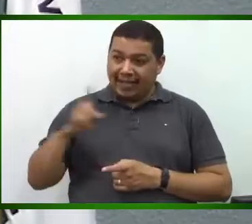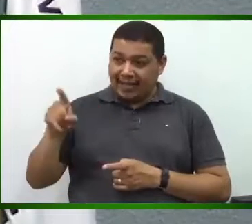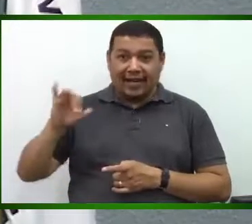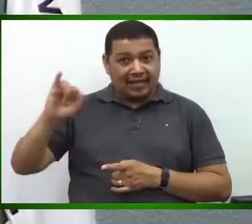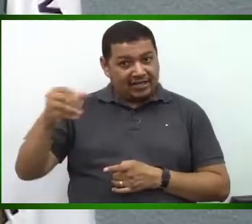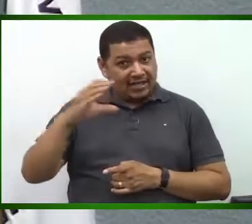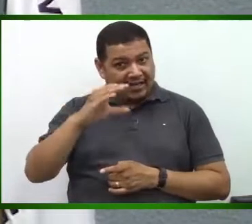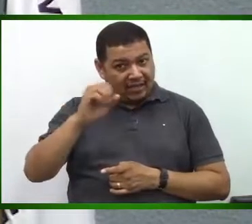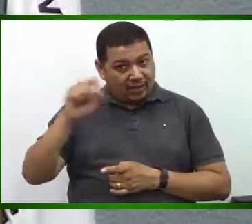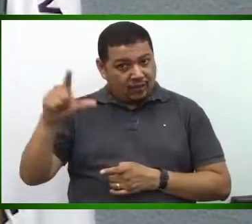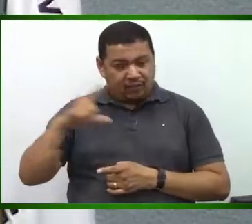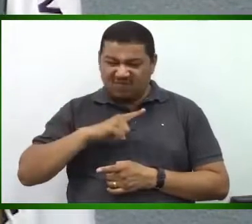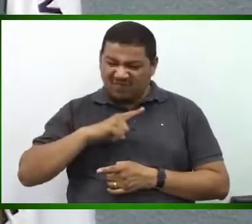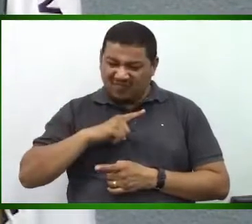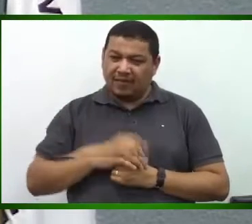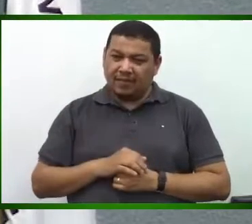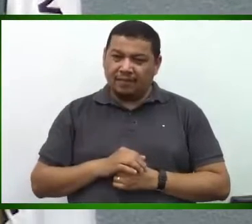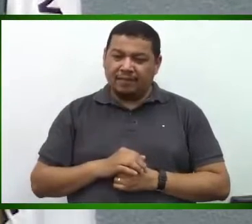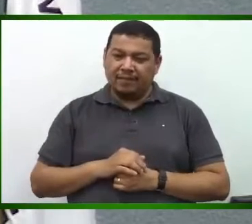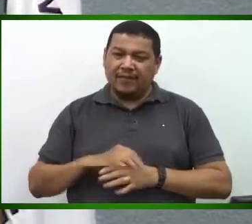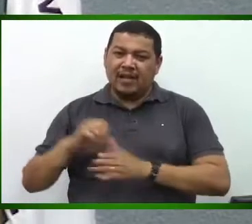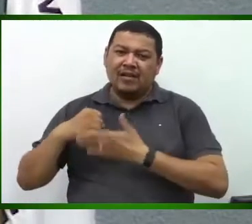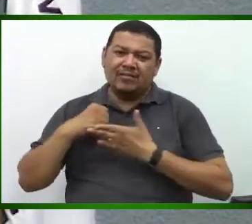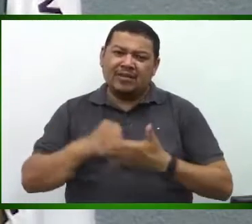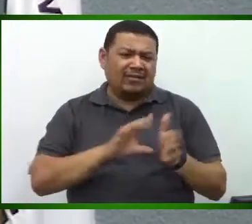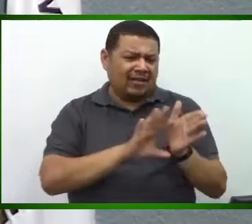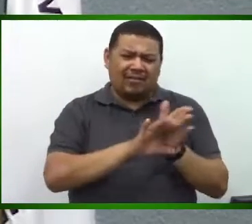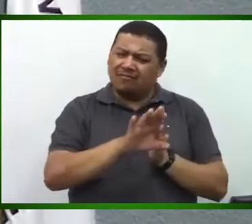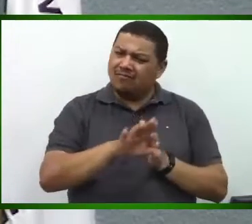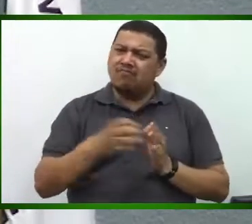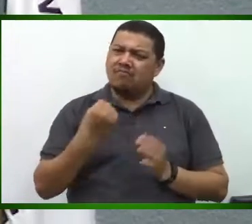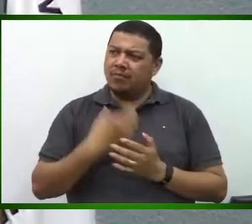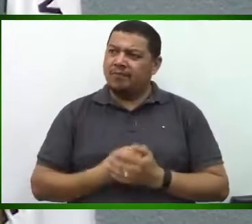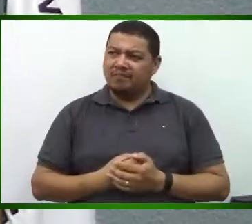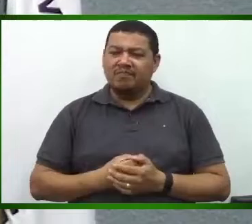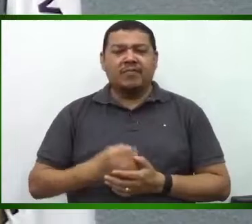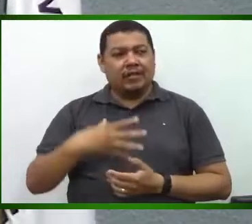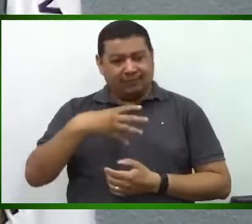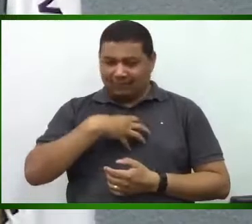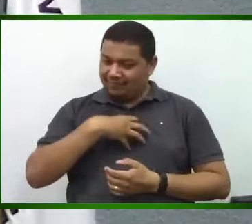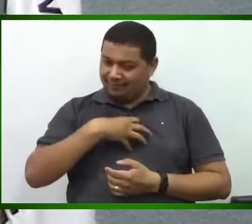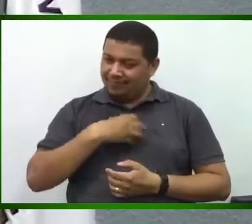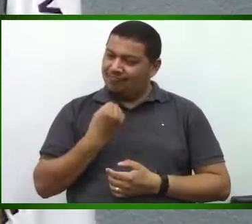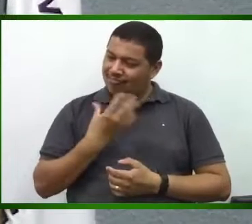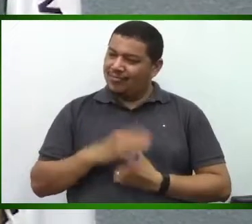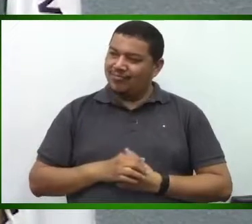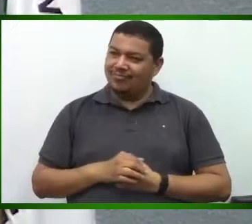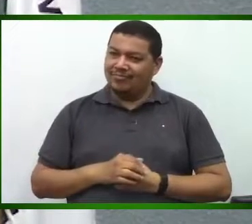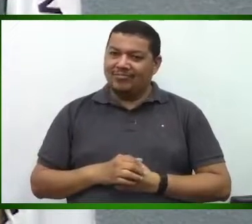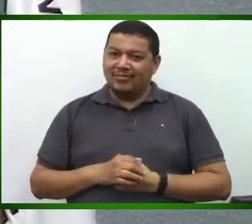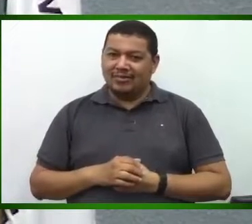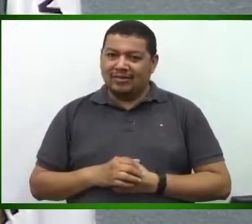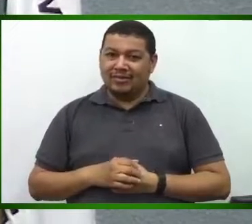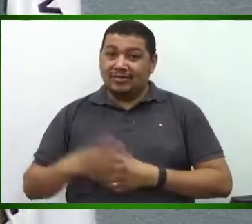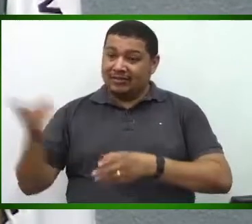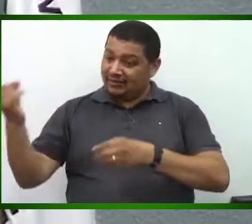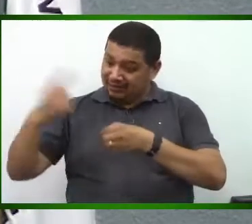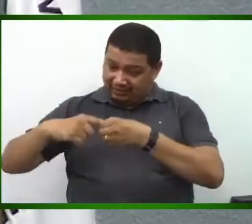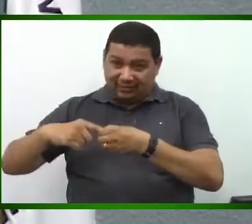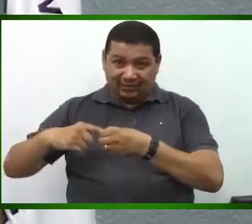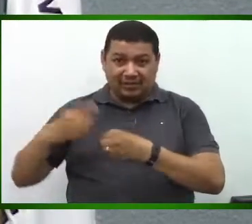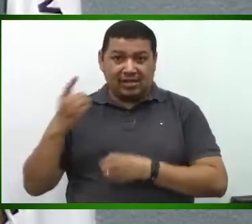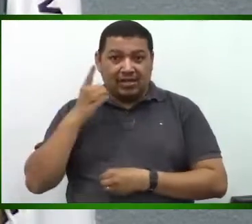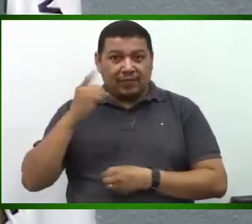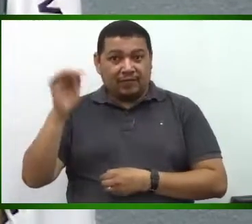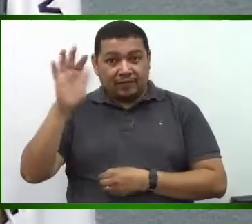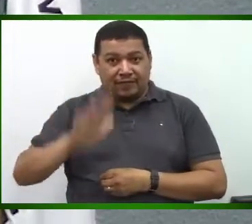muito para Cacoal. Então reconheço aqui a parceria com a deputada federal